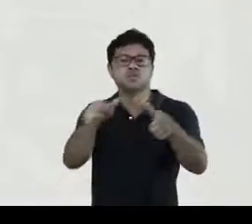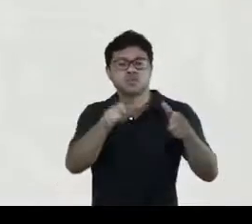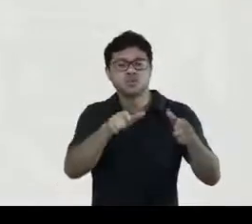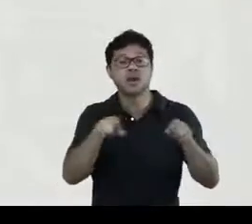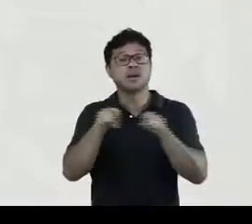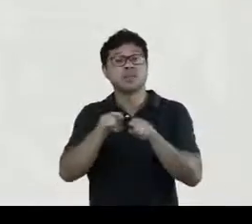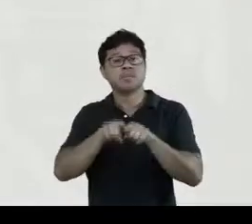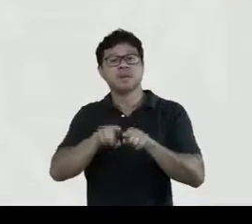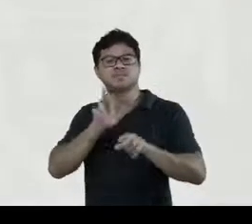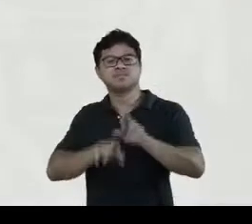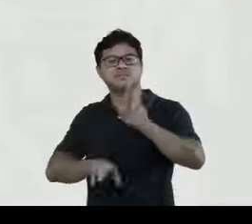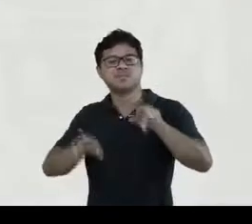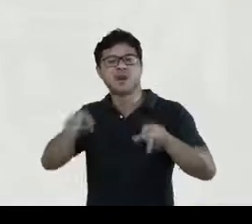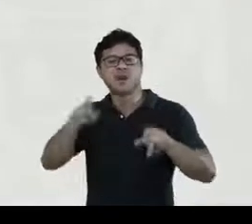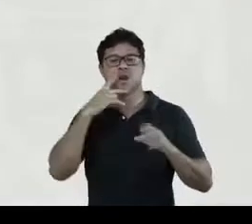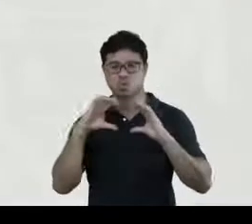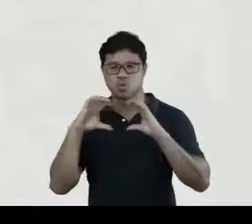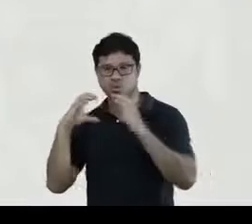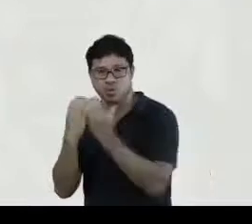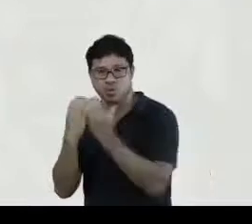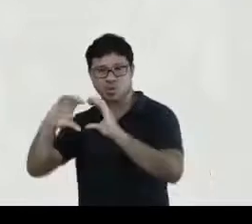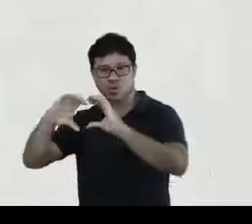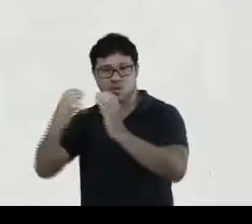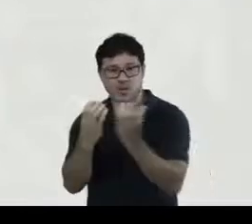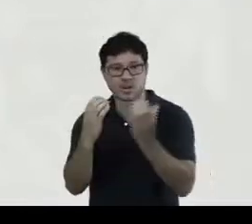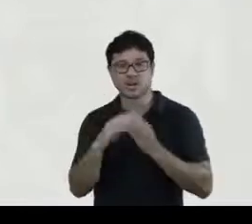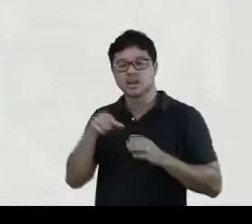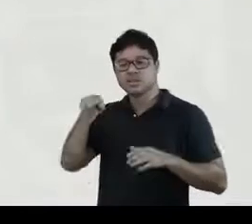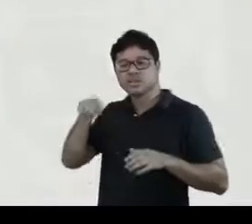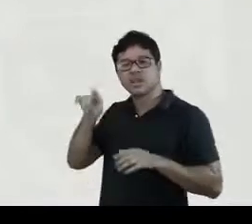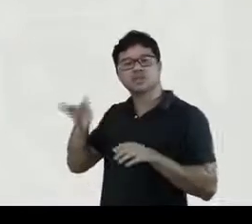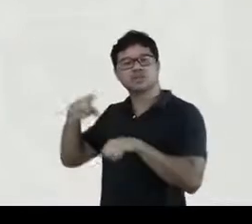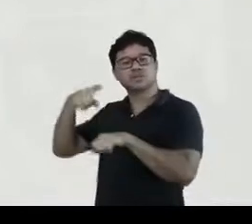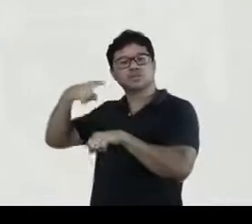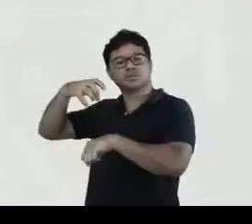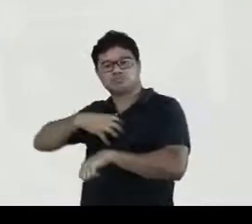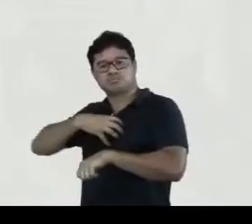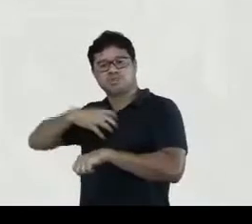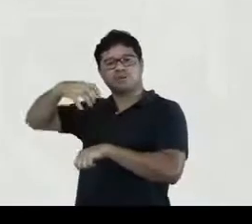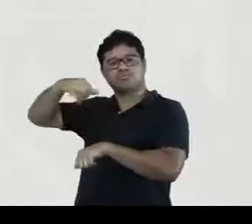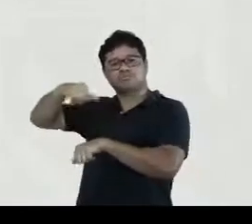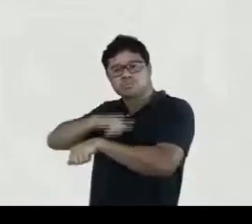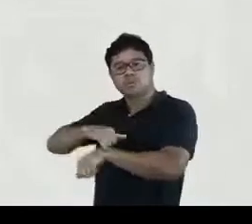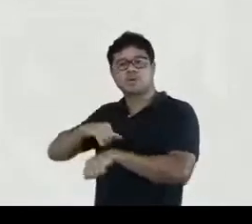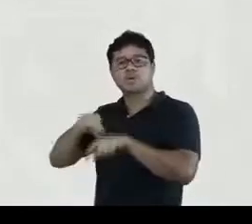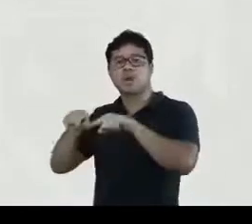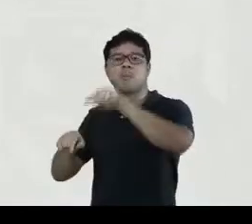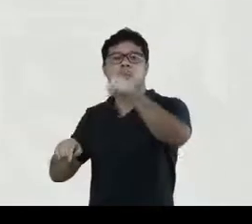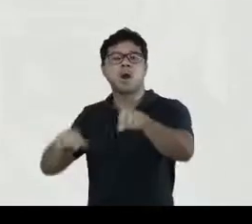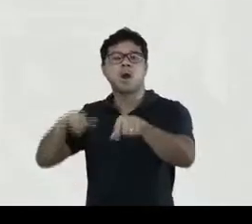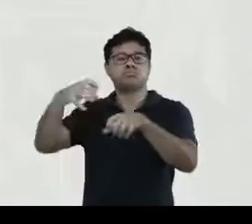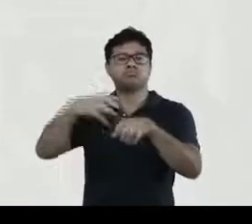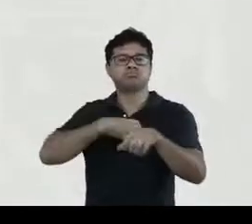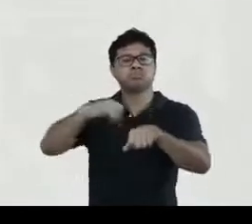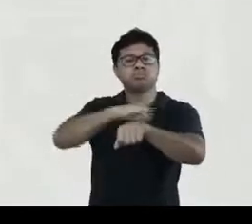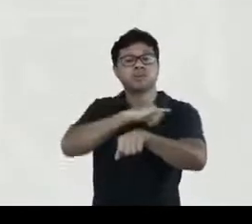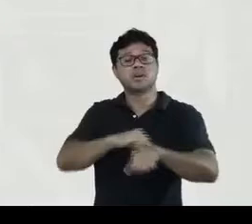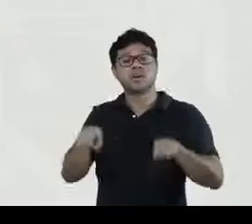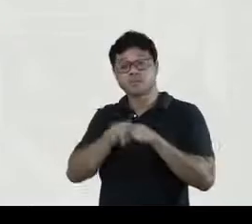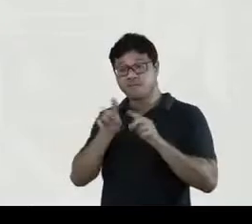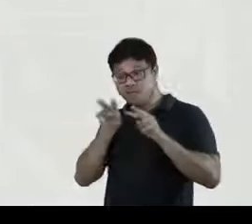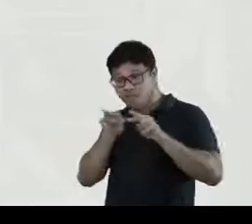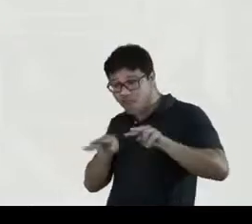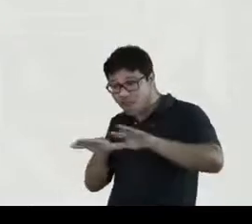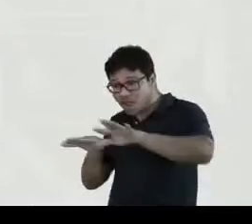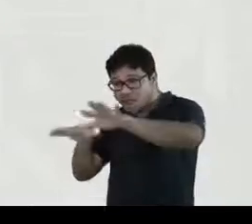e diferentes comunidades e suas formas de impresso ou como a imprensa é percebida. Então,